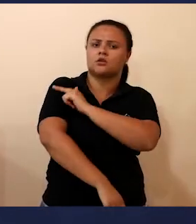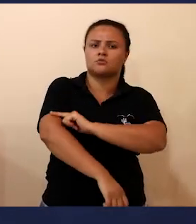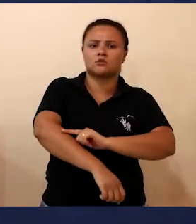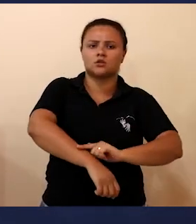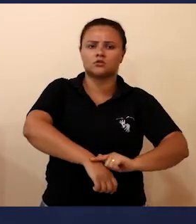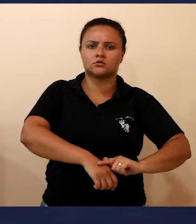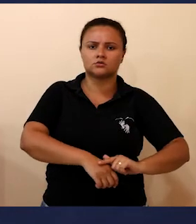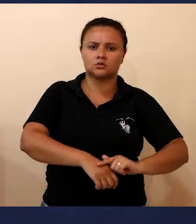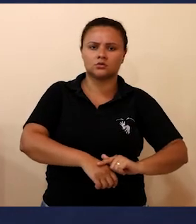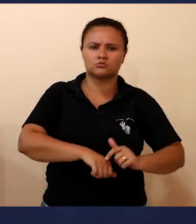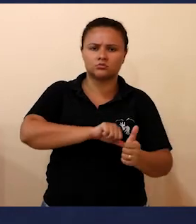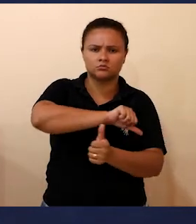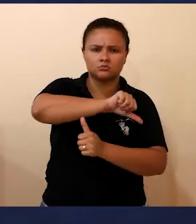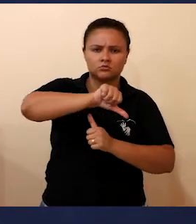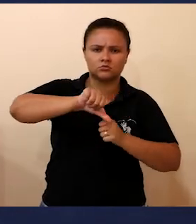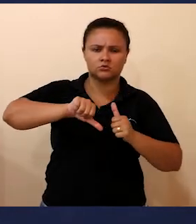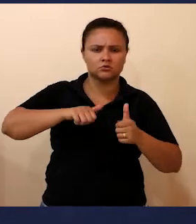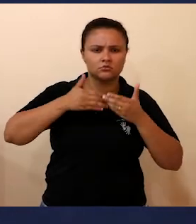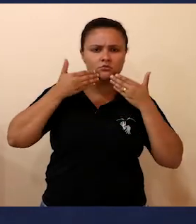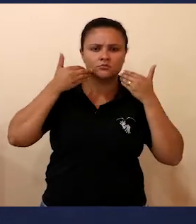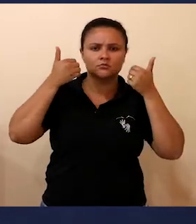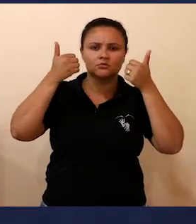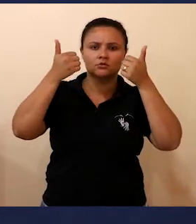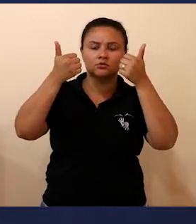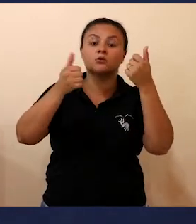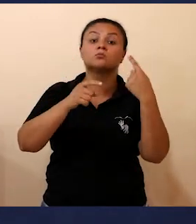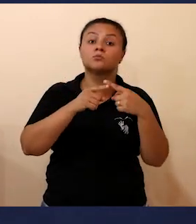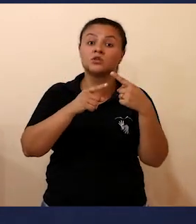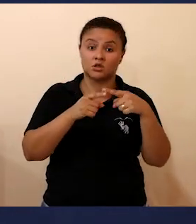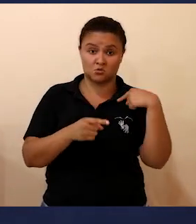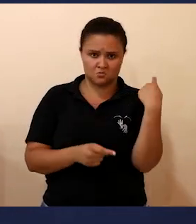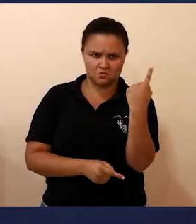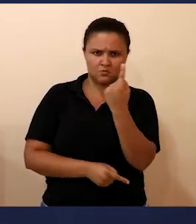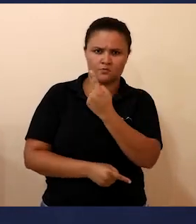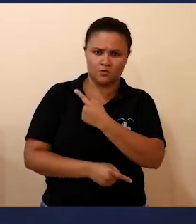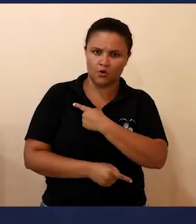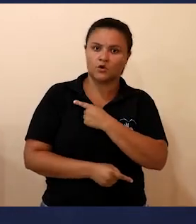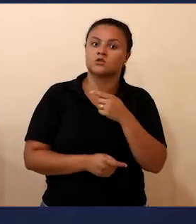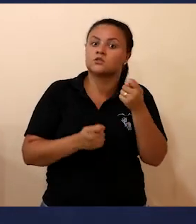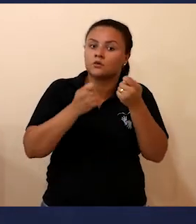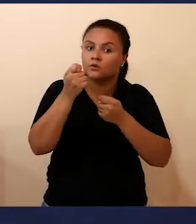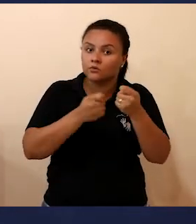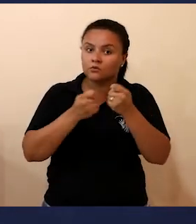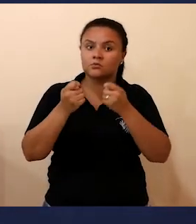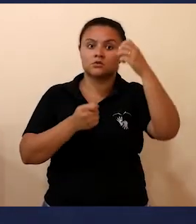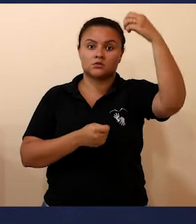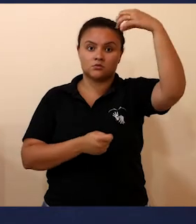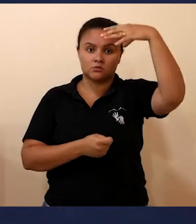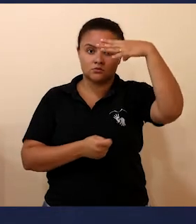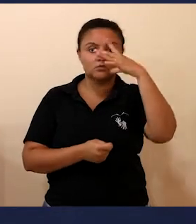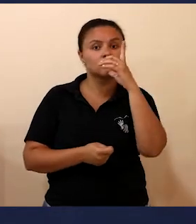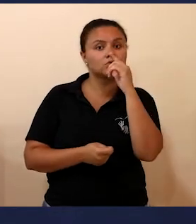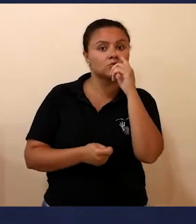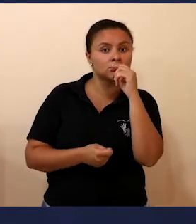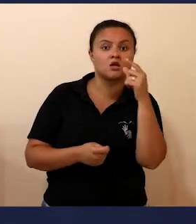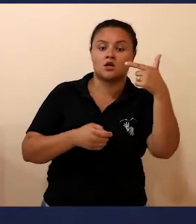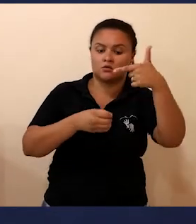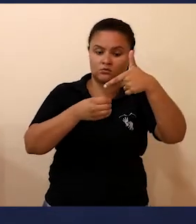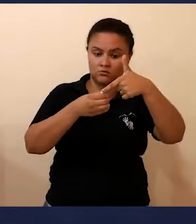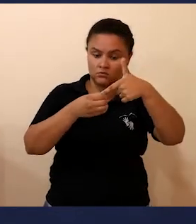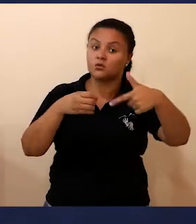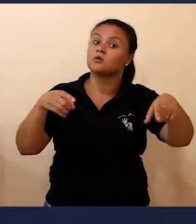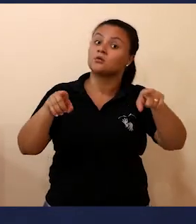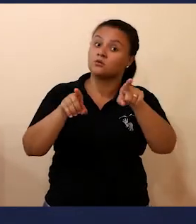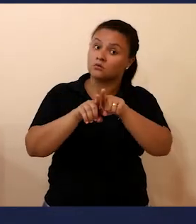aprimoramento. Da mesma forma que a gente economiza energia, água, combustível, temos que ter esse entendimento